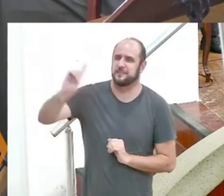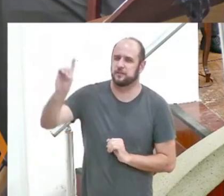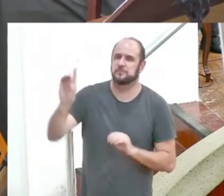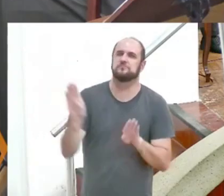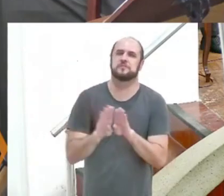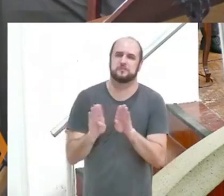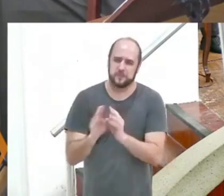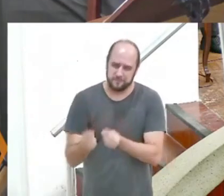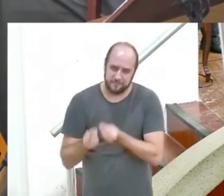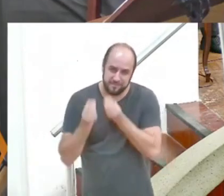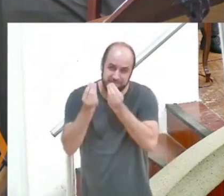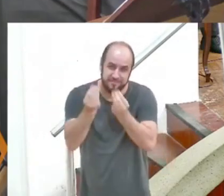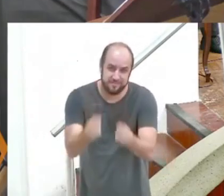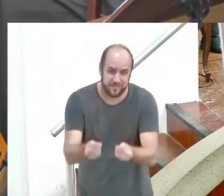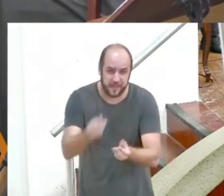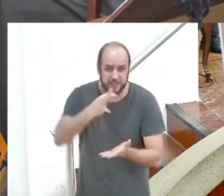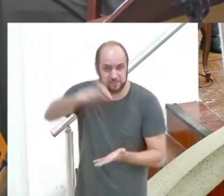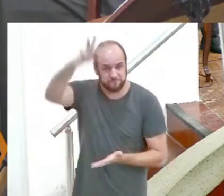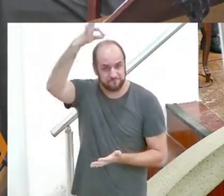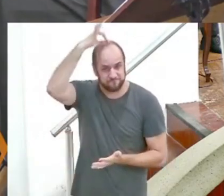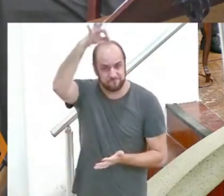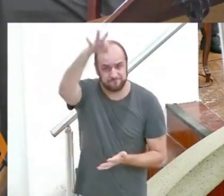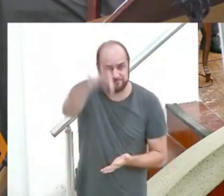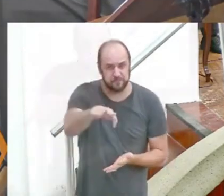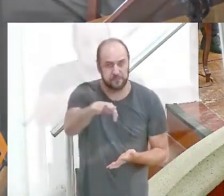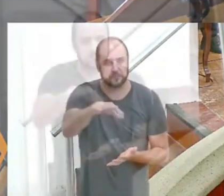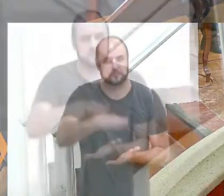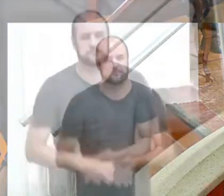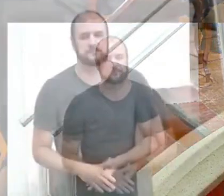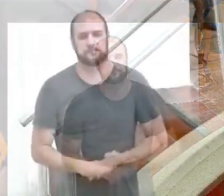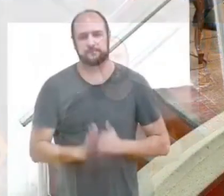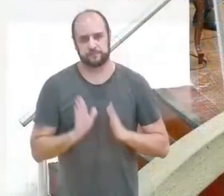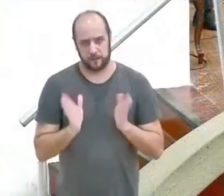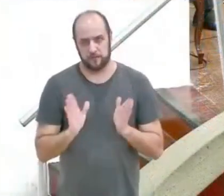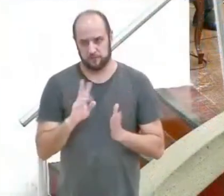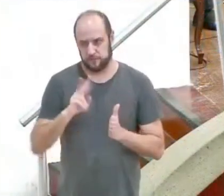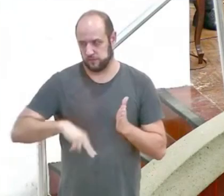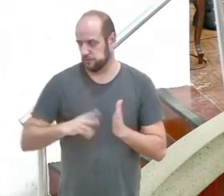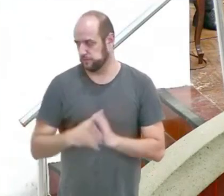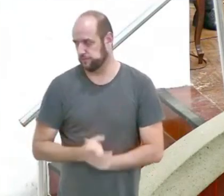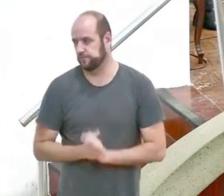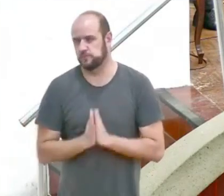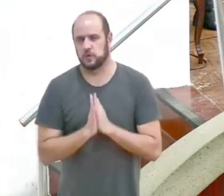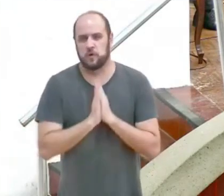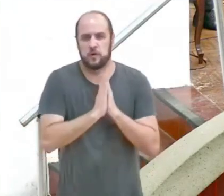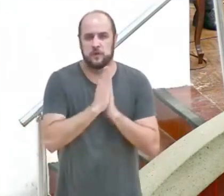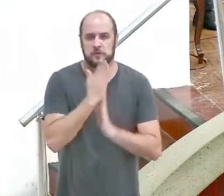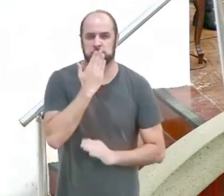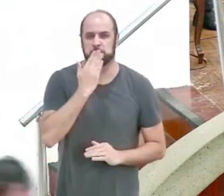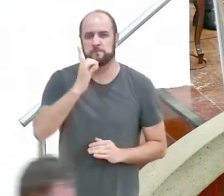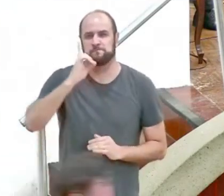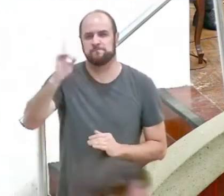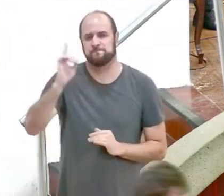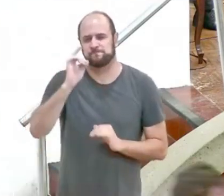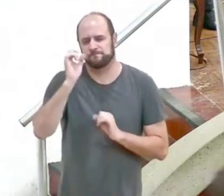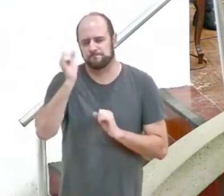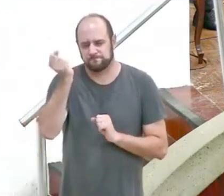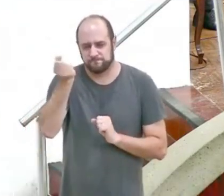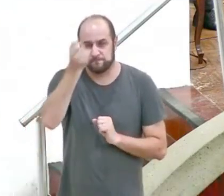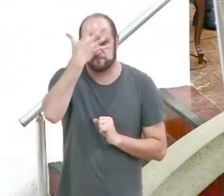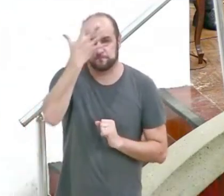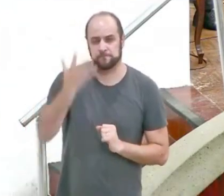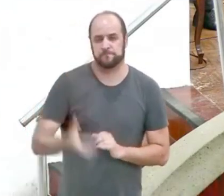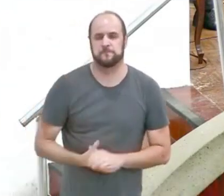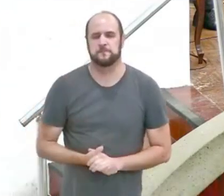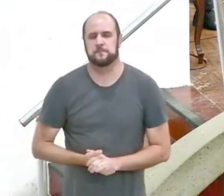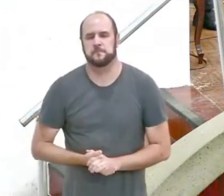vos dá o seu Espírito Santo, até aqui a leitura da palavra de Deus, oremos pedindo para que o Senhor ilumine a nossa